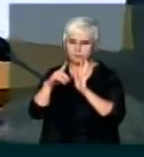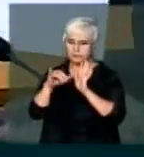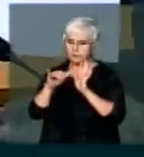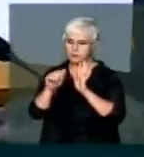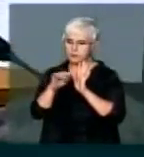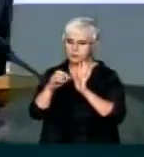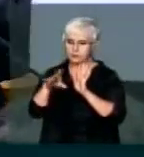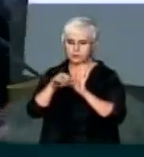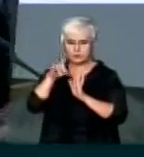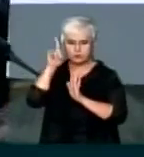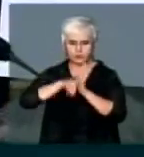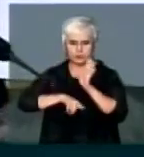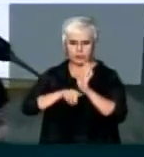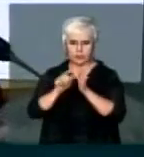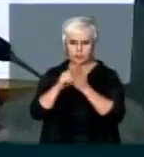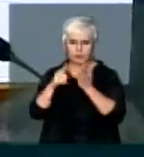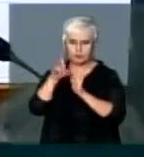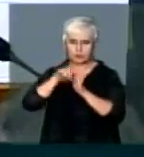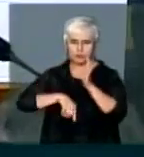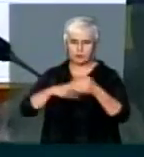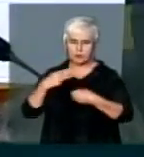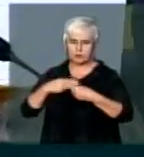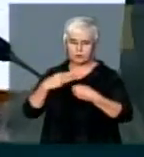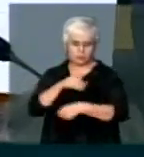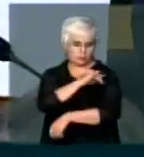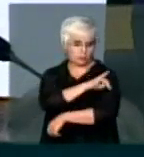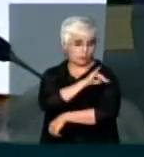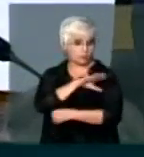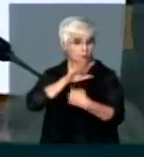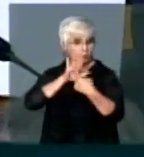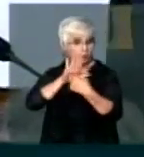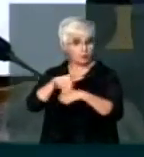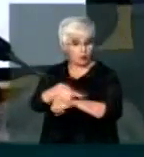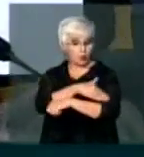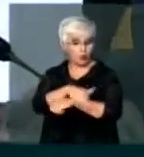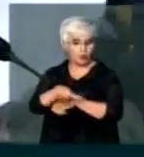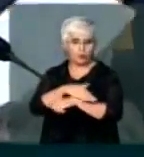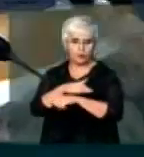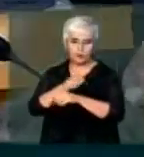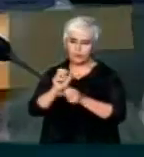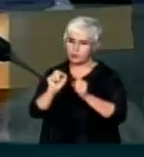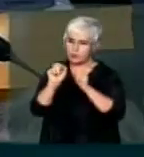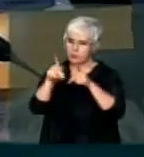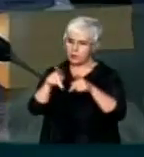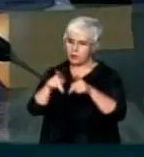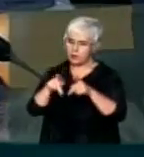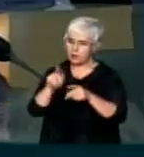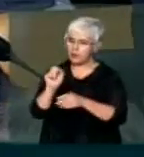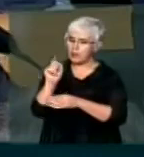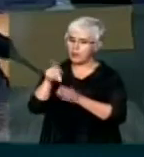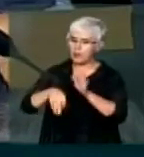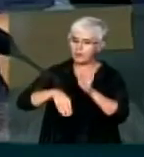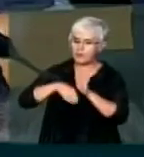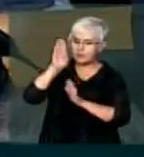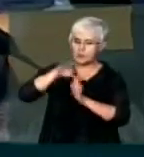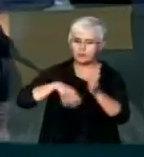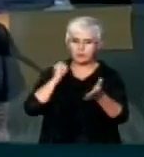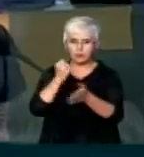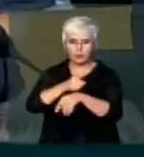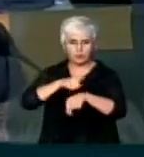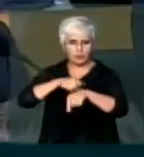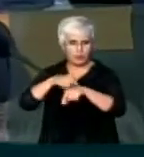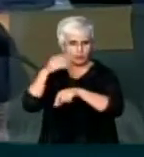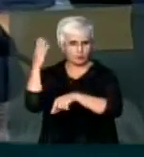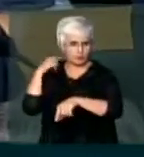o diário oficial do município do Rio de Janeiro, que mostra exatamente o endereço e o apartamento comprado naquele período. Então é